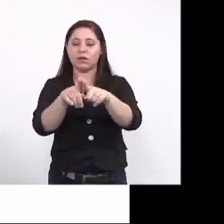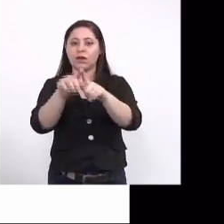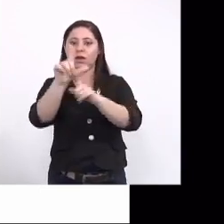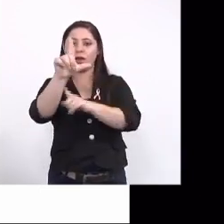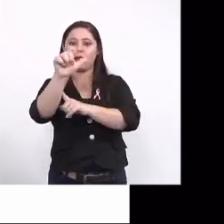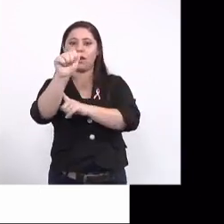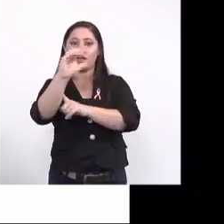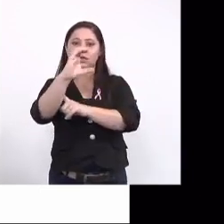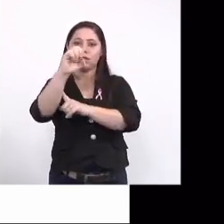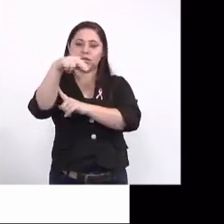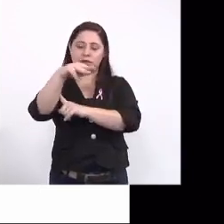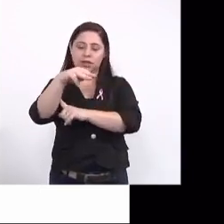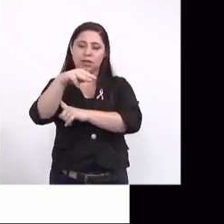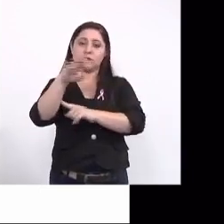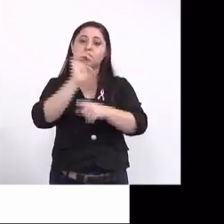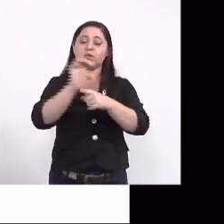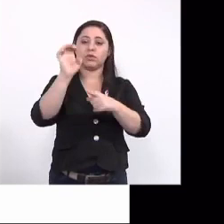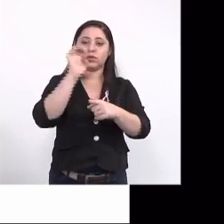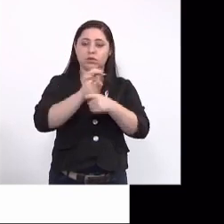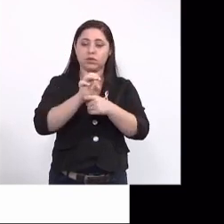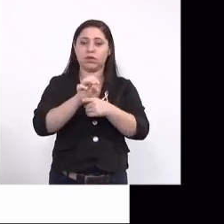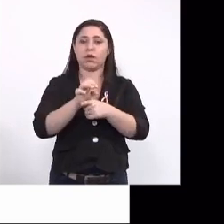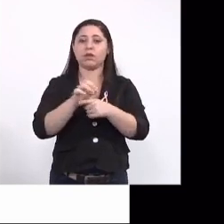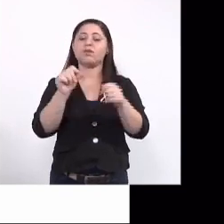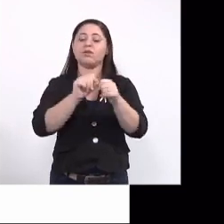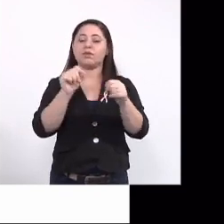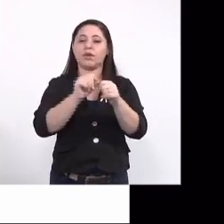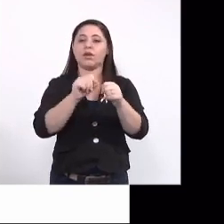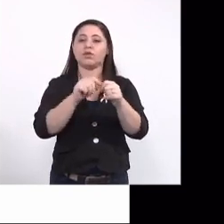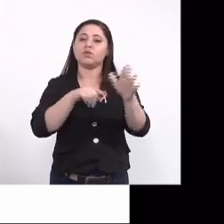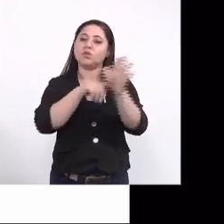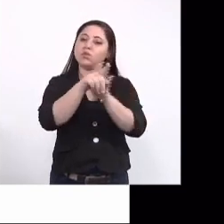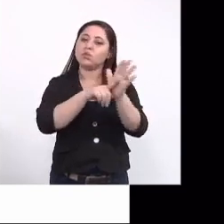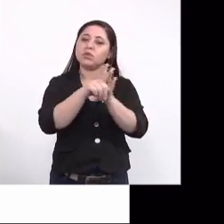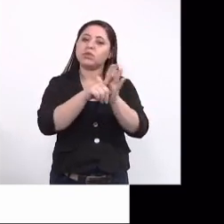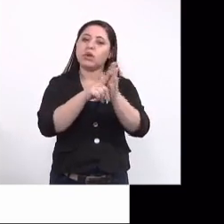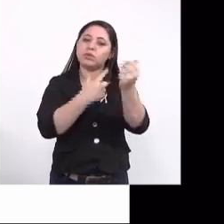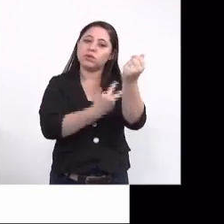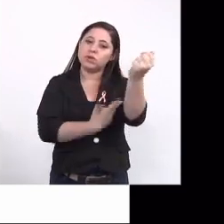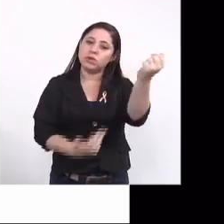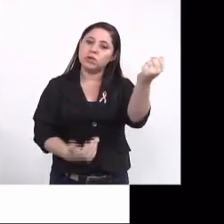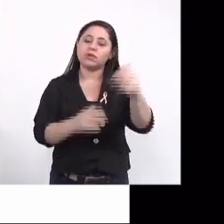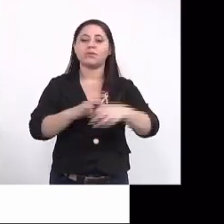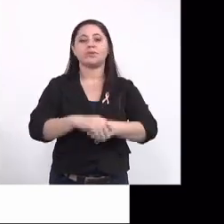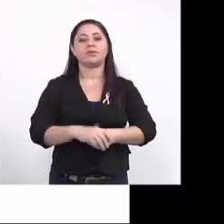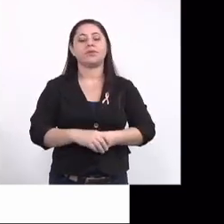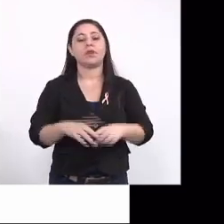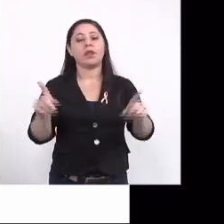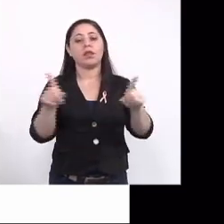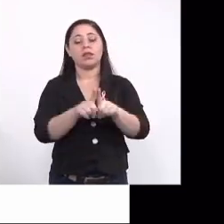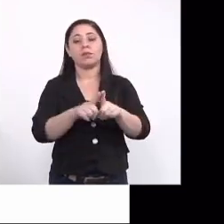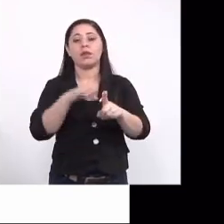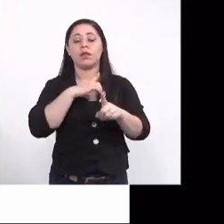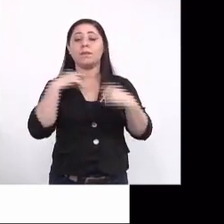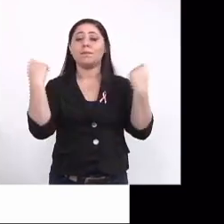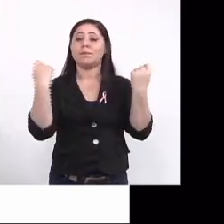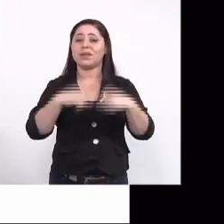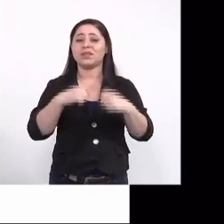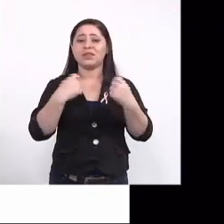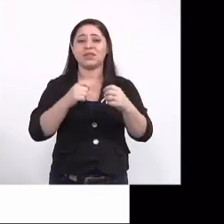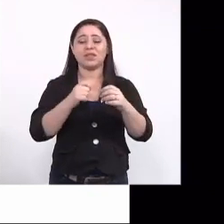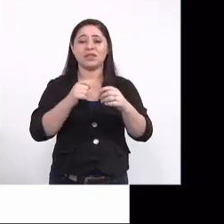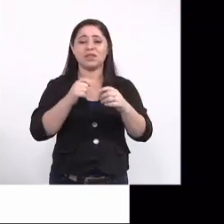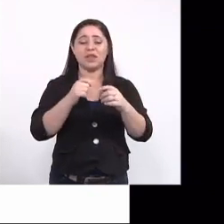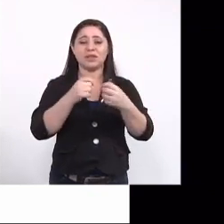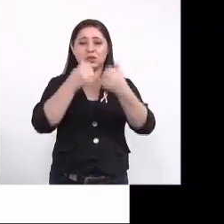NACEM do estado e o NACEM está com esses exames e a gente também tem a gente precisa de equipamentos